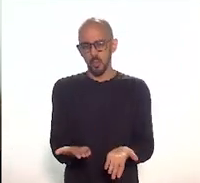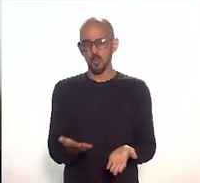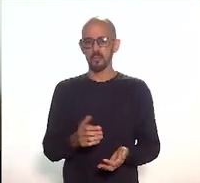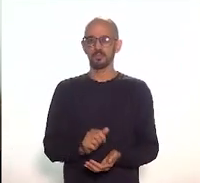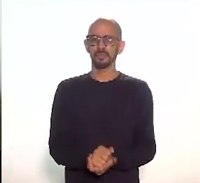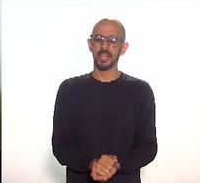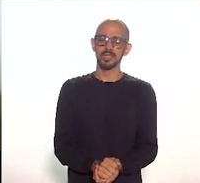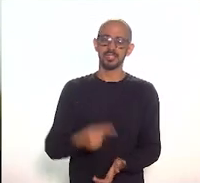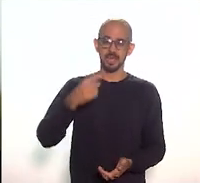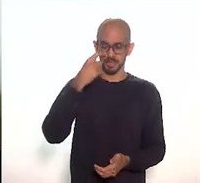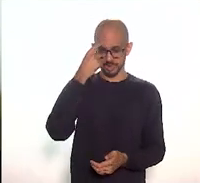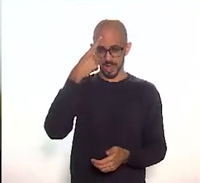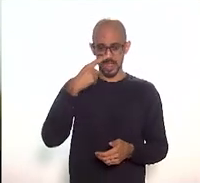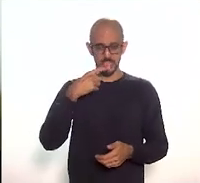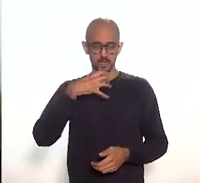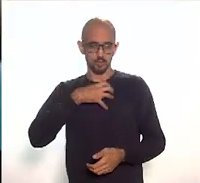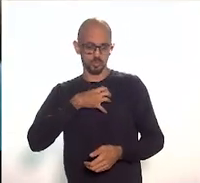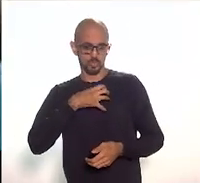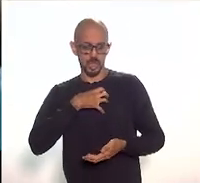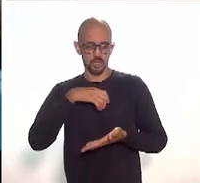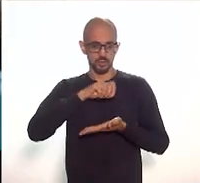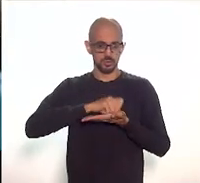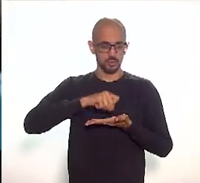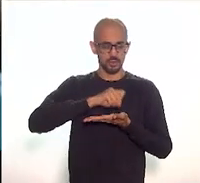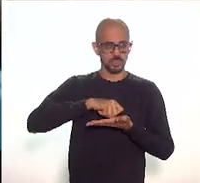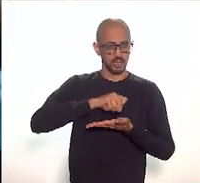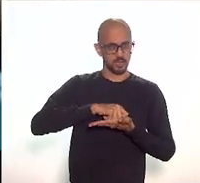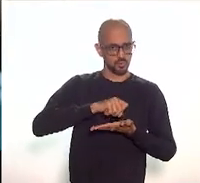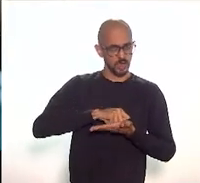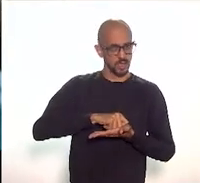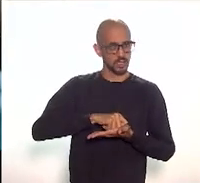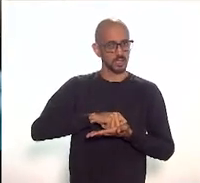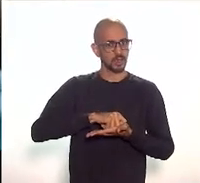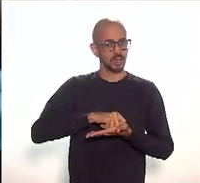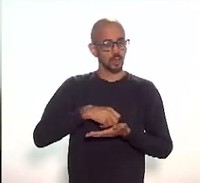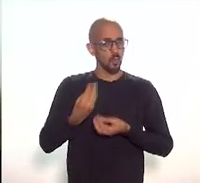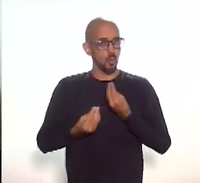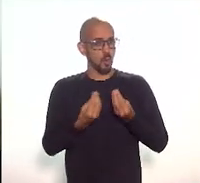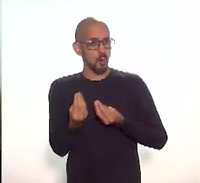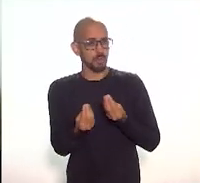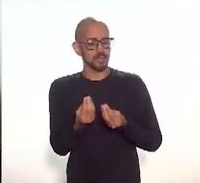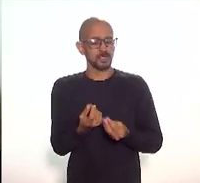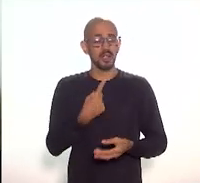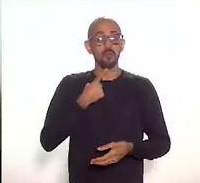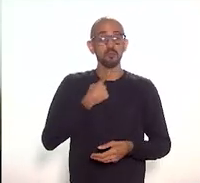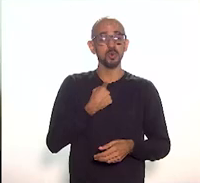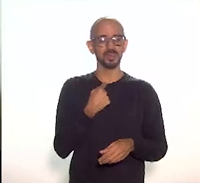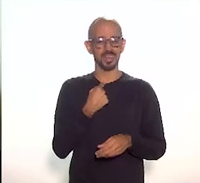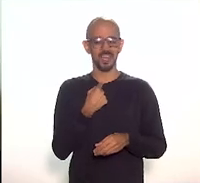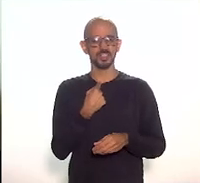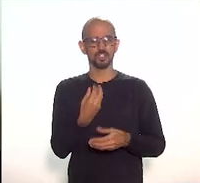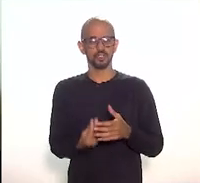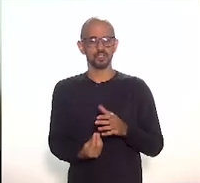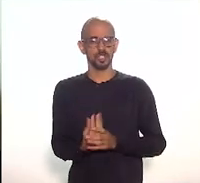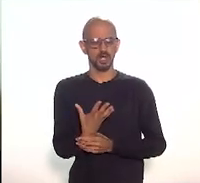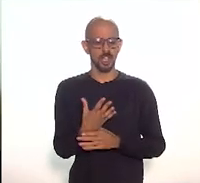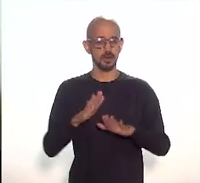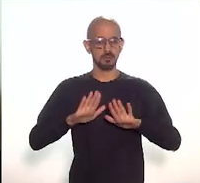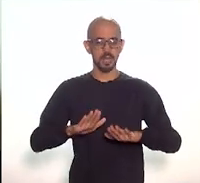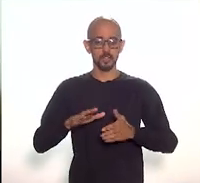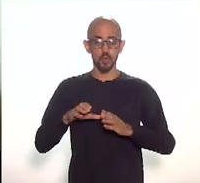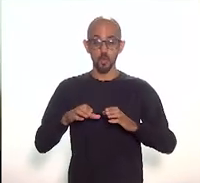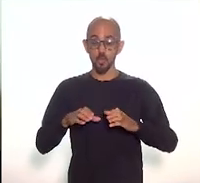de escrever não são como a gente deseja implantar. Mas o conceito